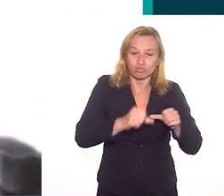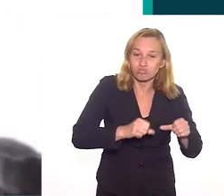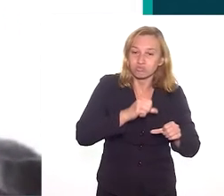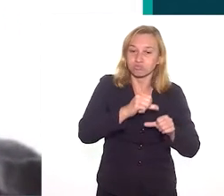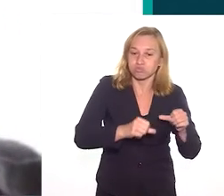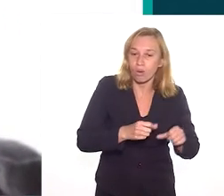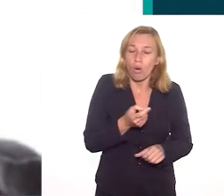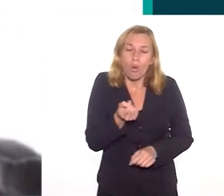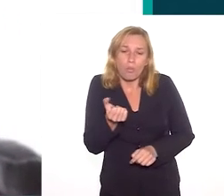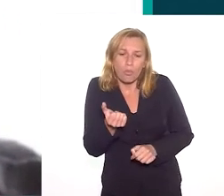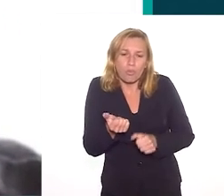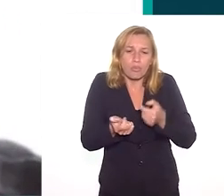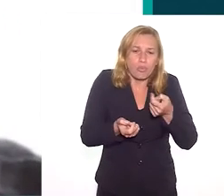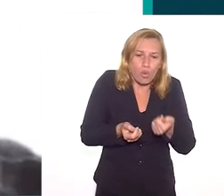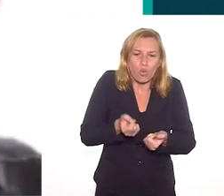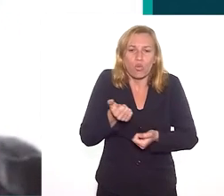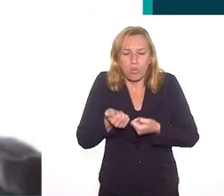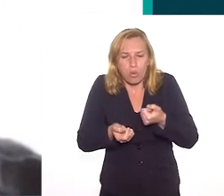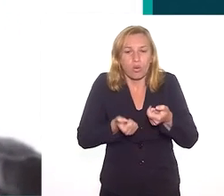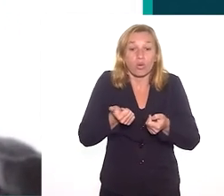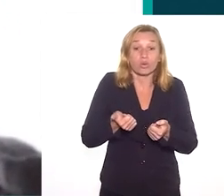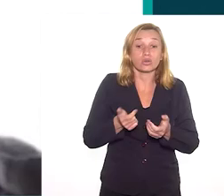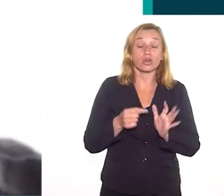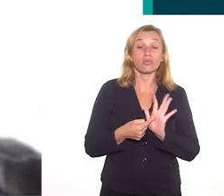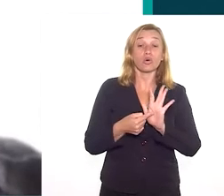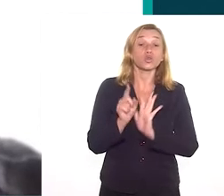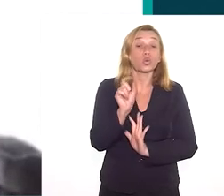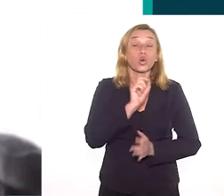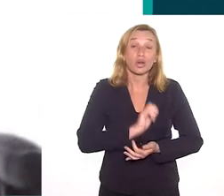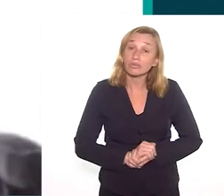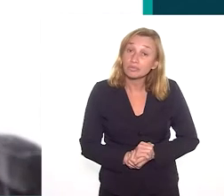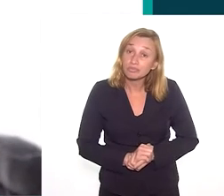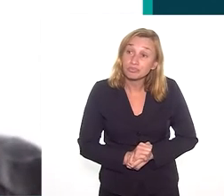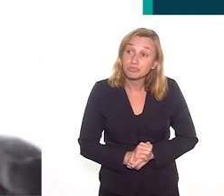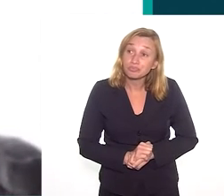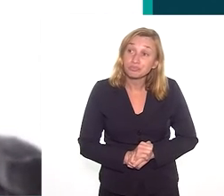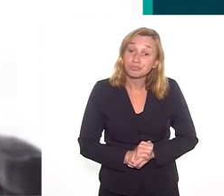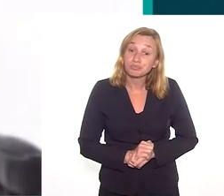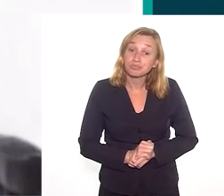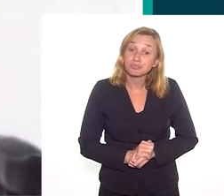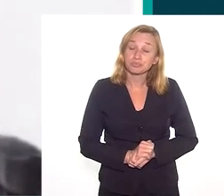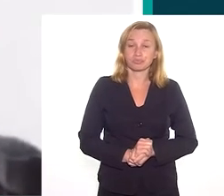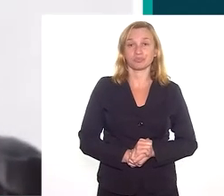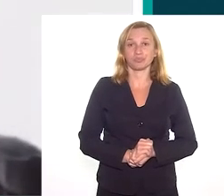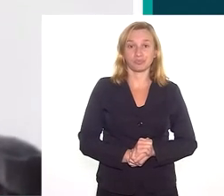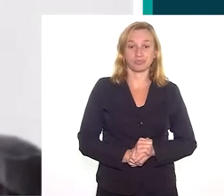os dados não mudam, mudam apenas marginalmente, e o retrato